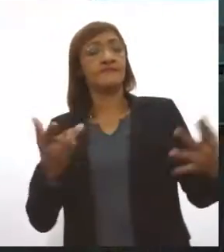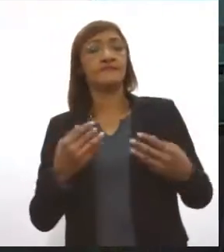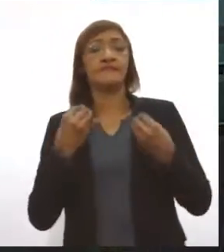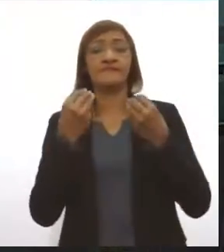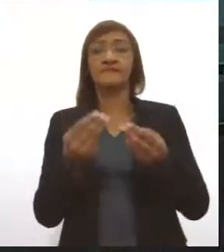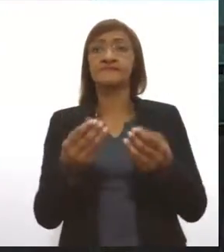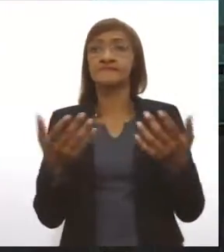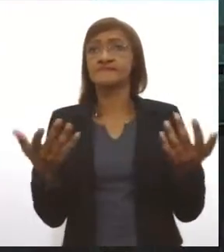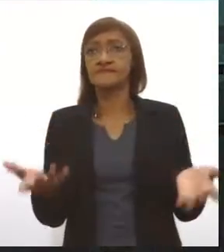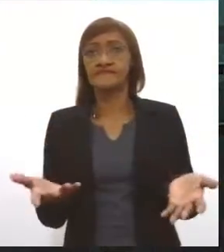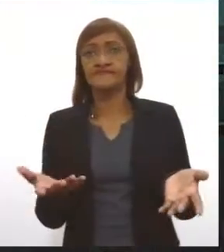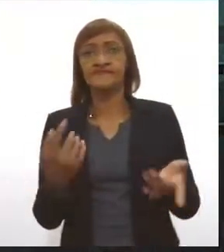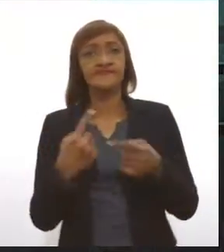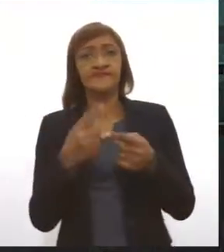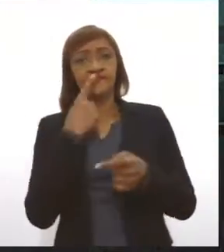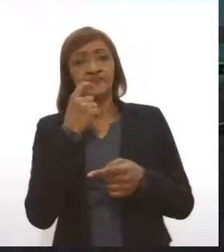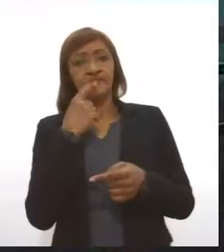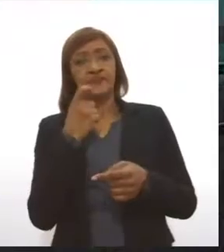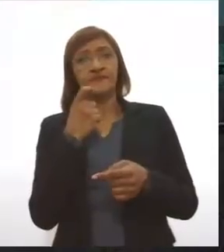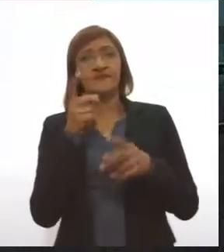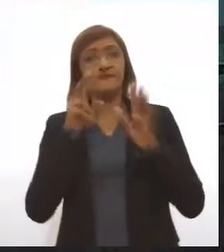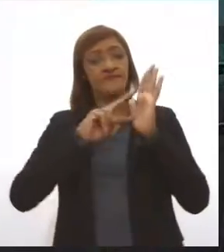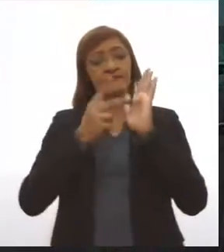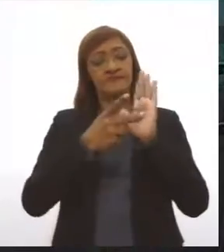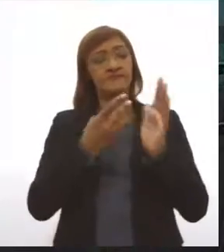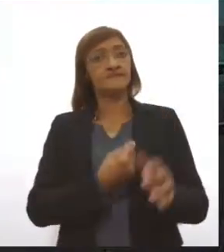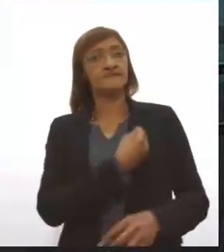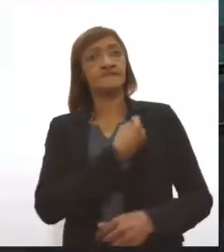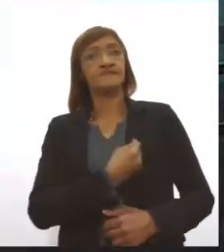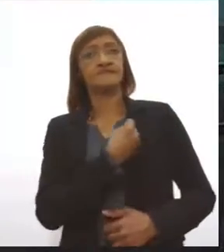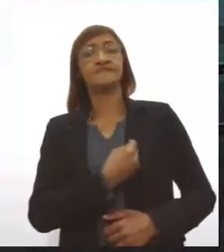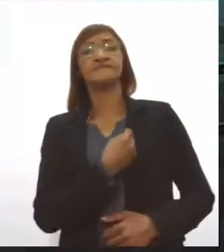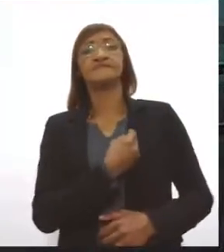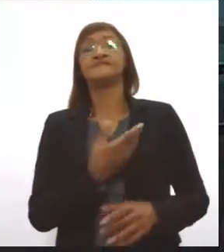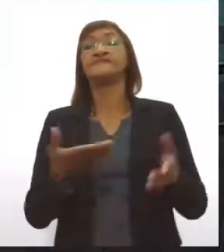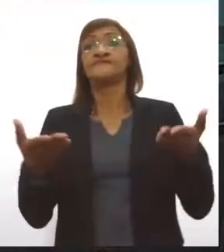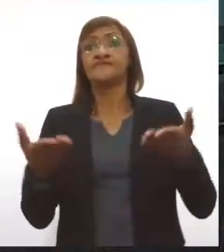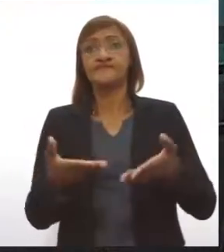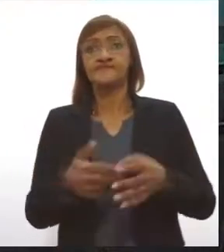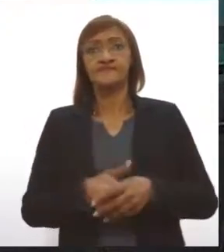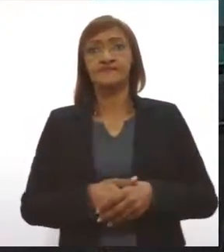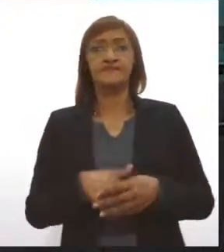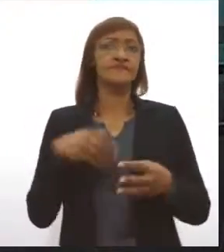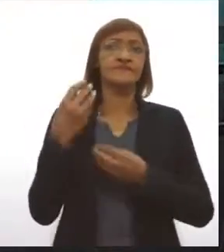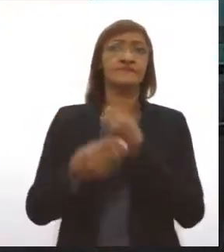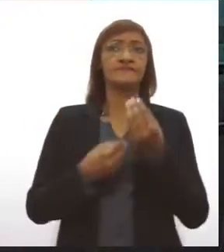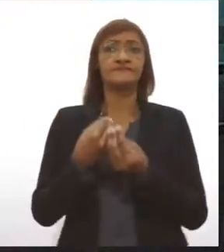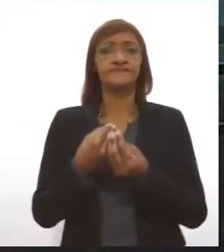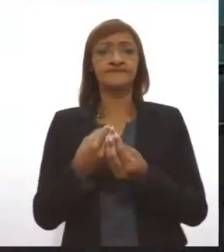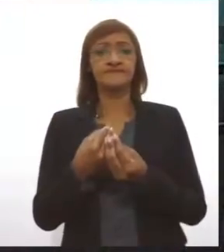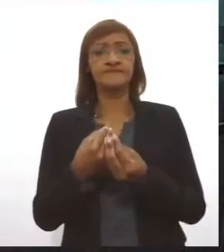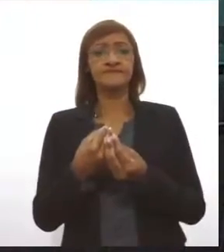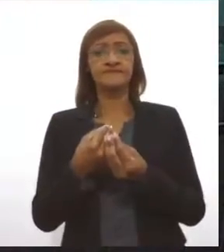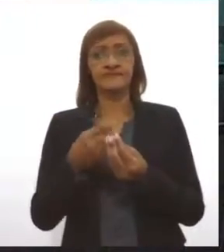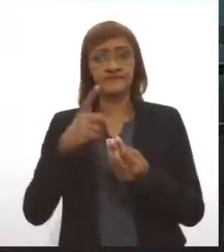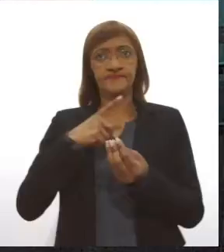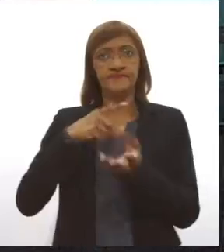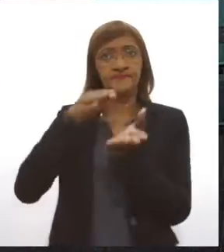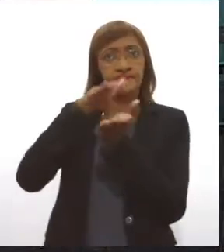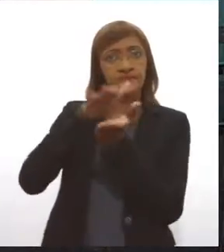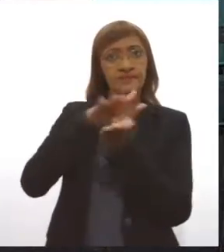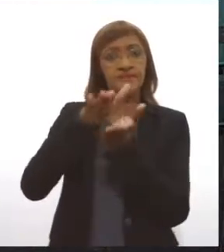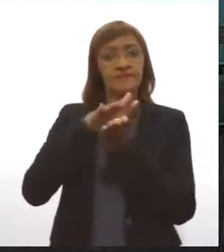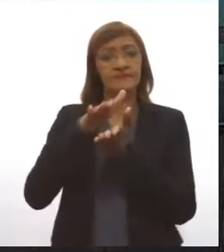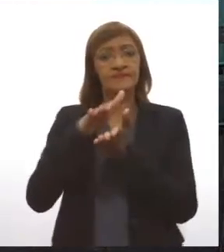contas, doar sangue é doar vida. Vamos saber como é que está neste momento a doação de sangue, o estoque do Hemose, na